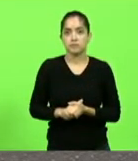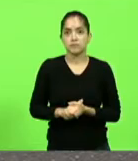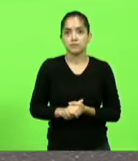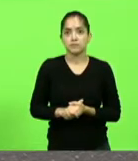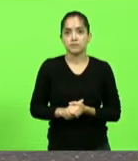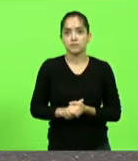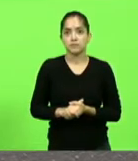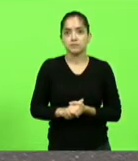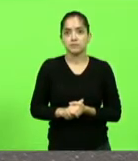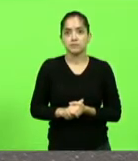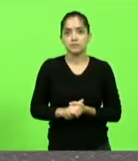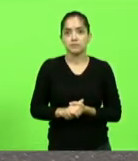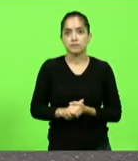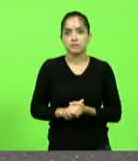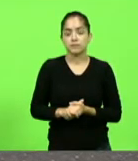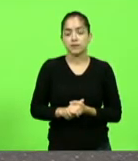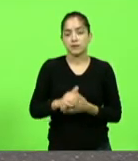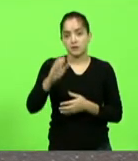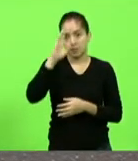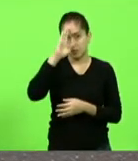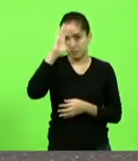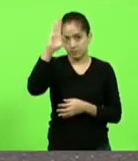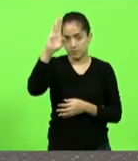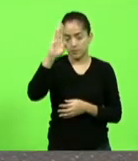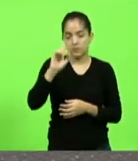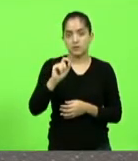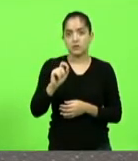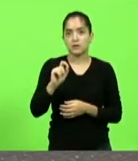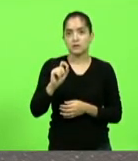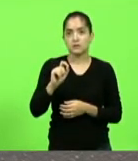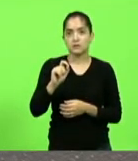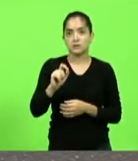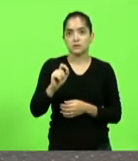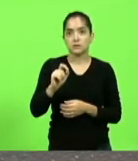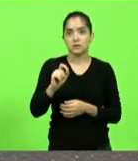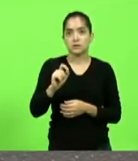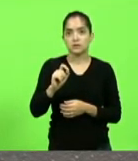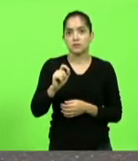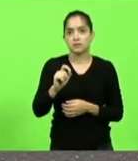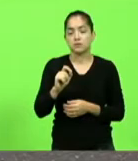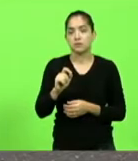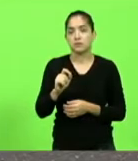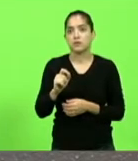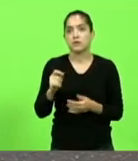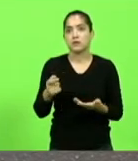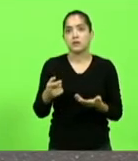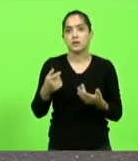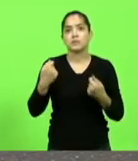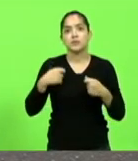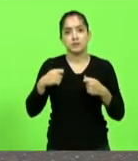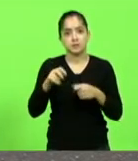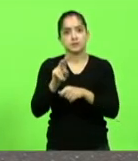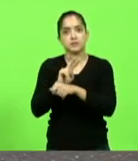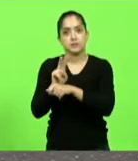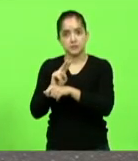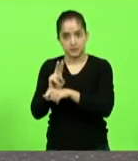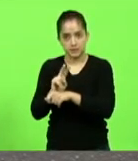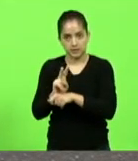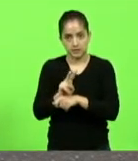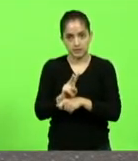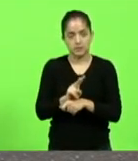e a prioridade que se dava não que não tenha que se fiscalizar é claro